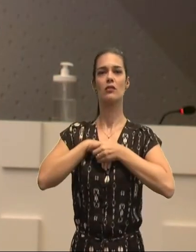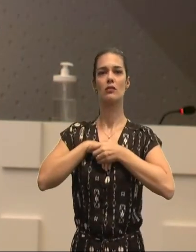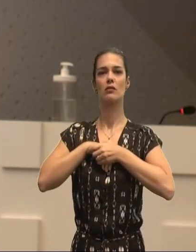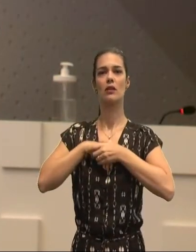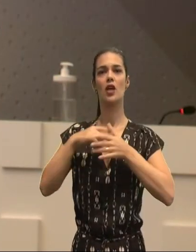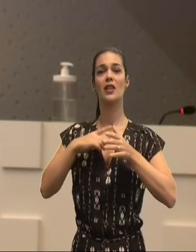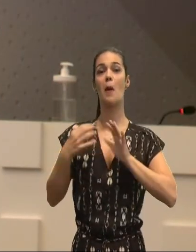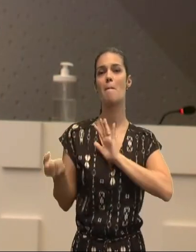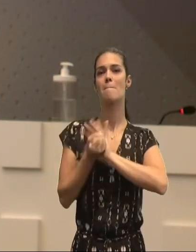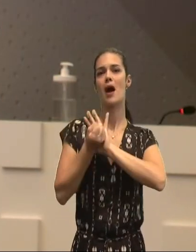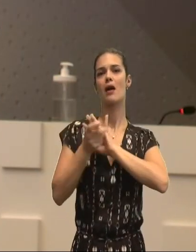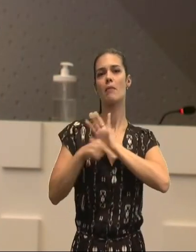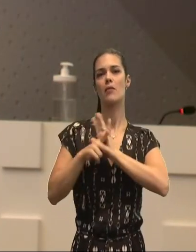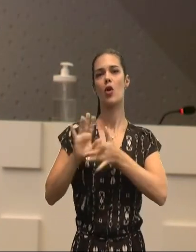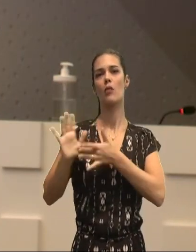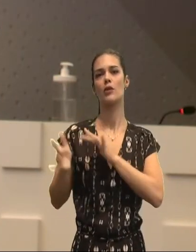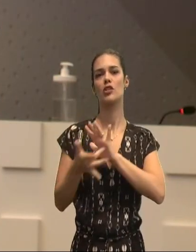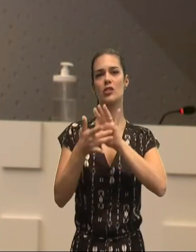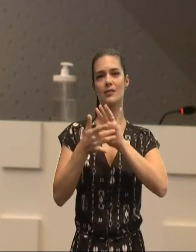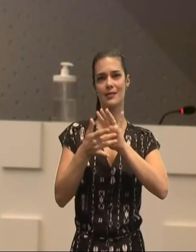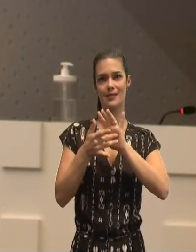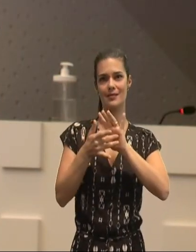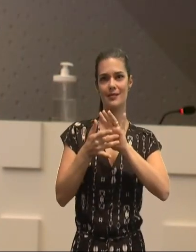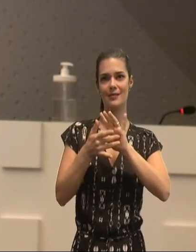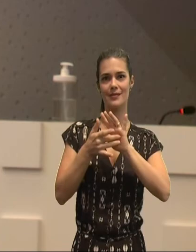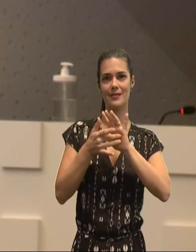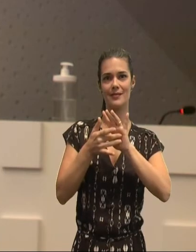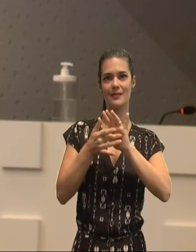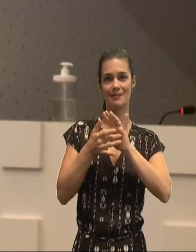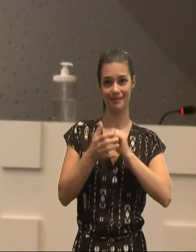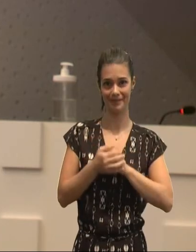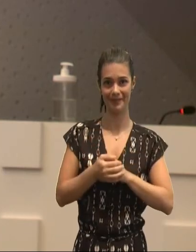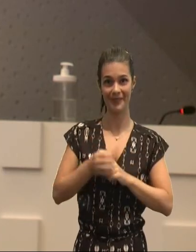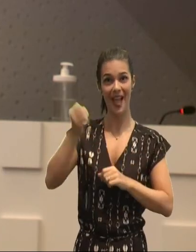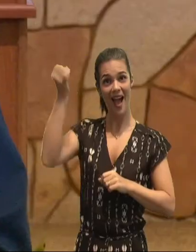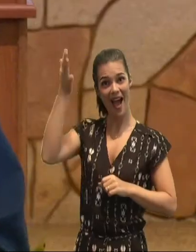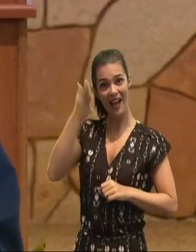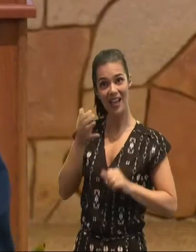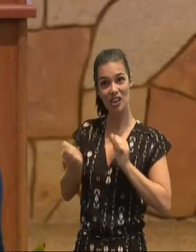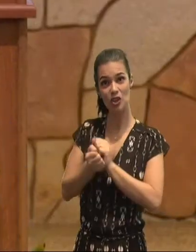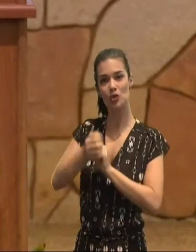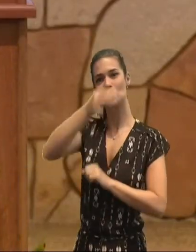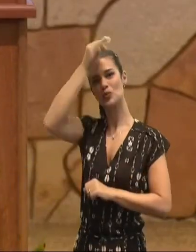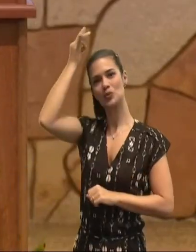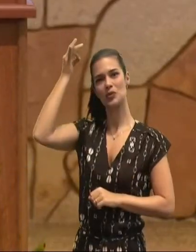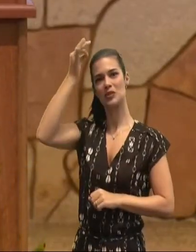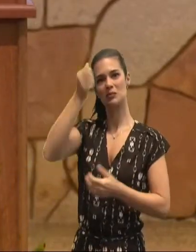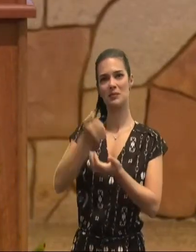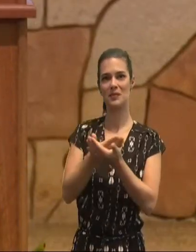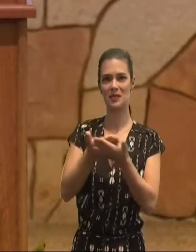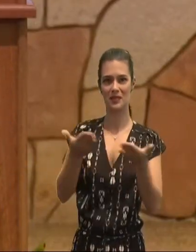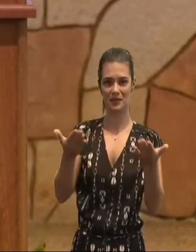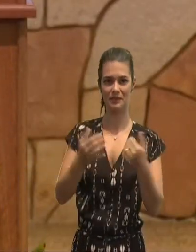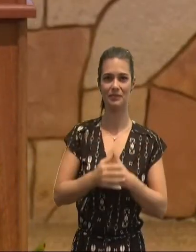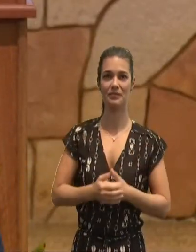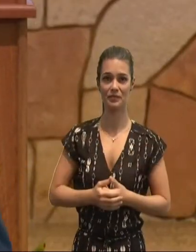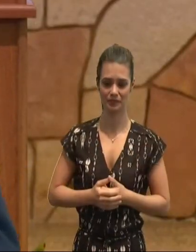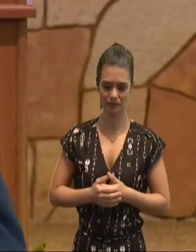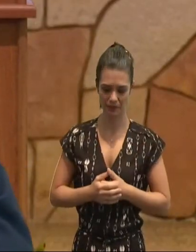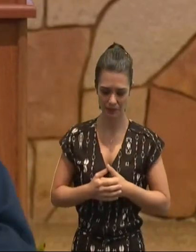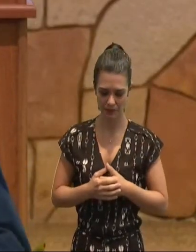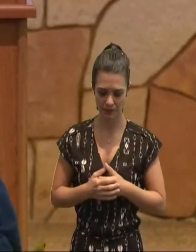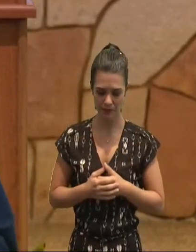de nosso Senhor Jesus Cristo, seja irmãos, com o vosso Espírito, amém. Ao concluir,